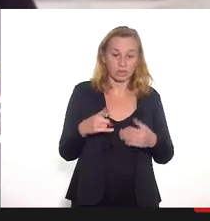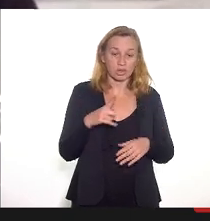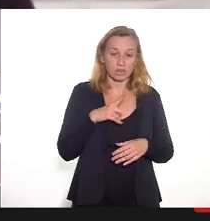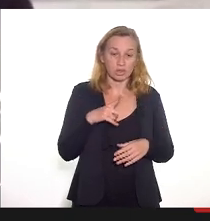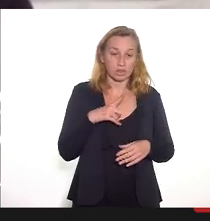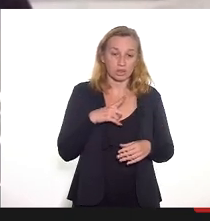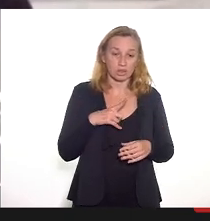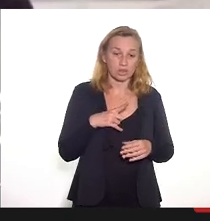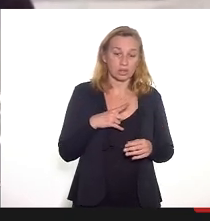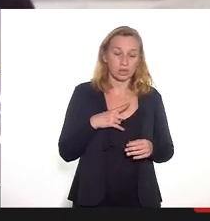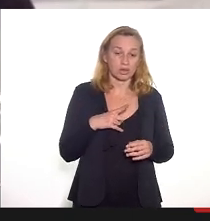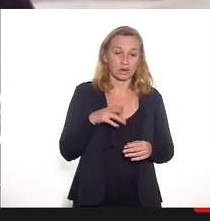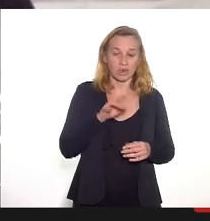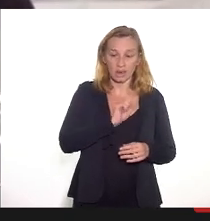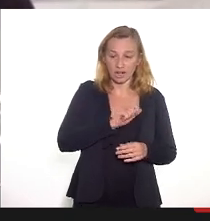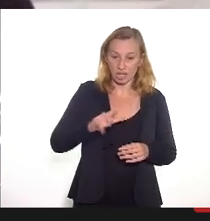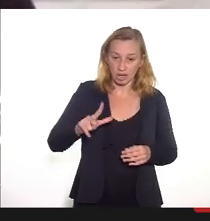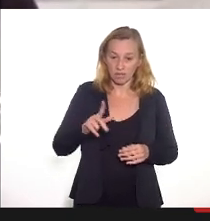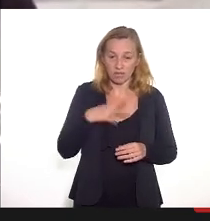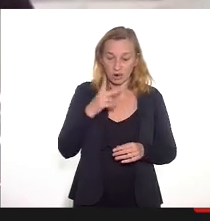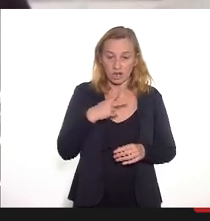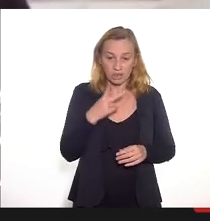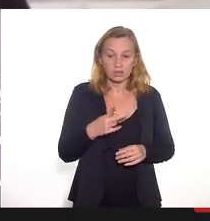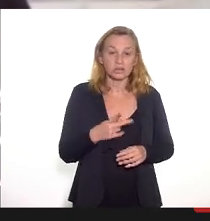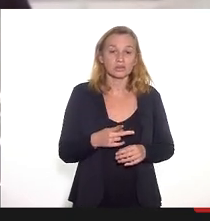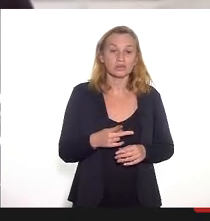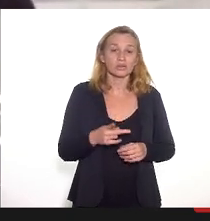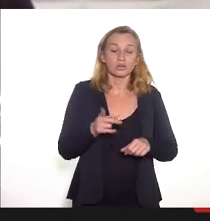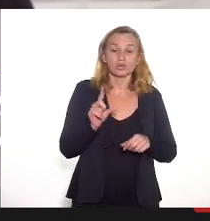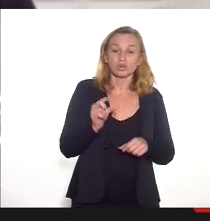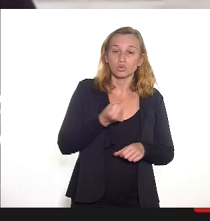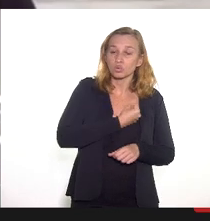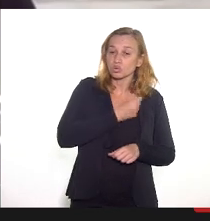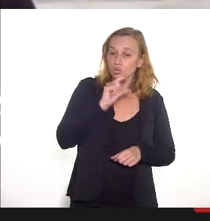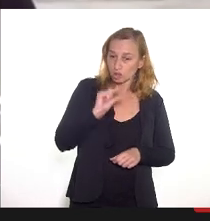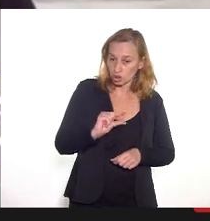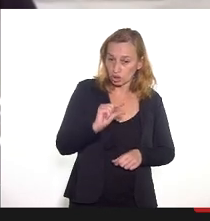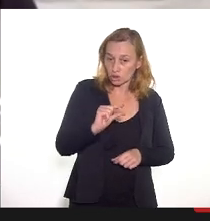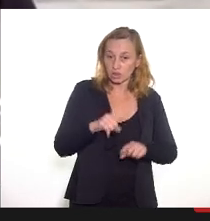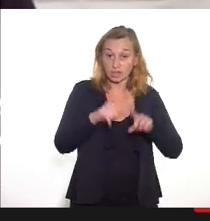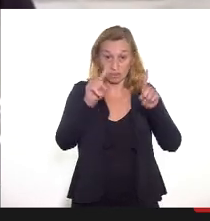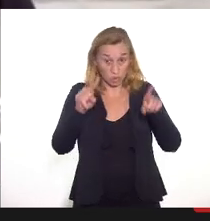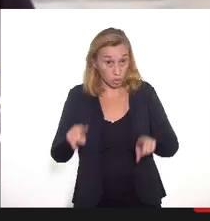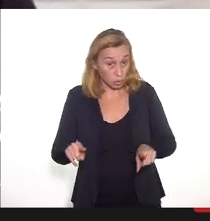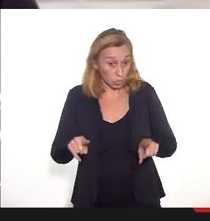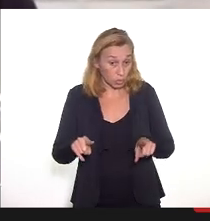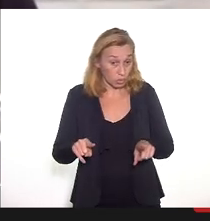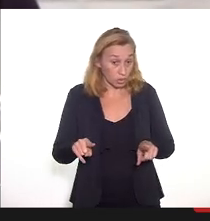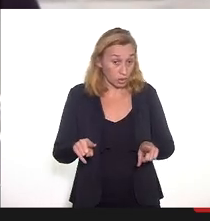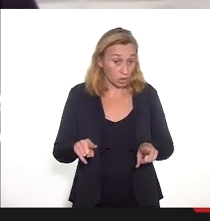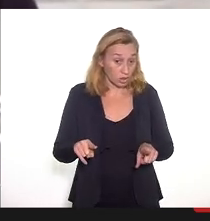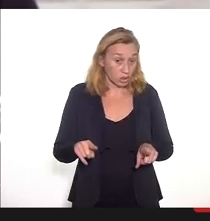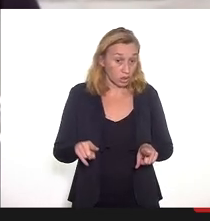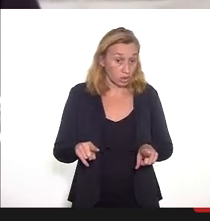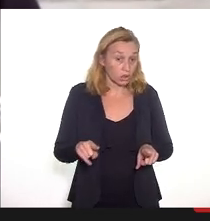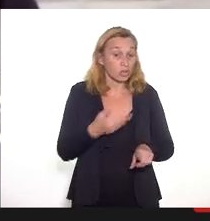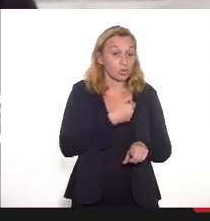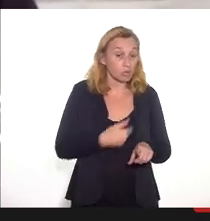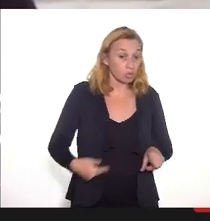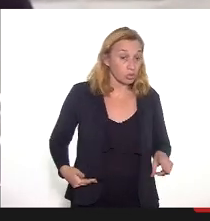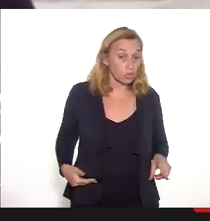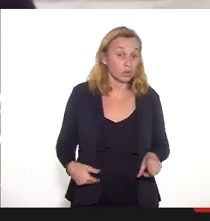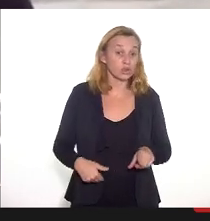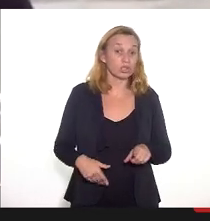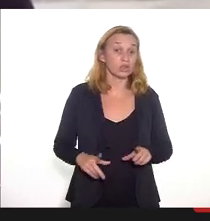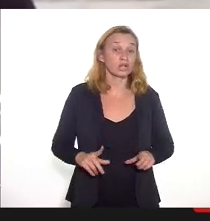destaque da doutora Raquel nos alertando para o pequeno número de servidores, se for servidores públicos em